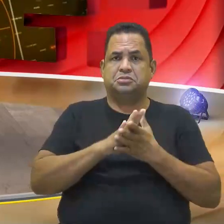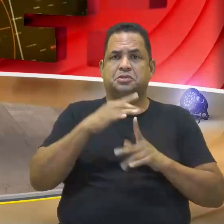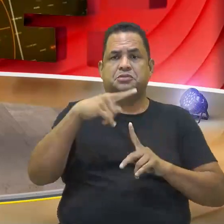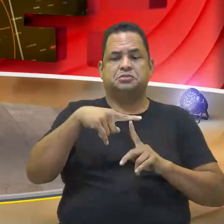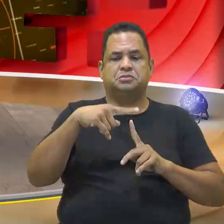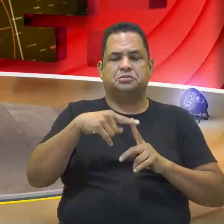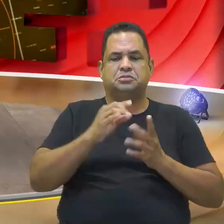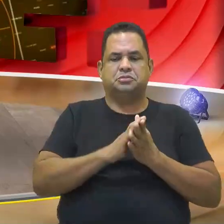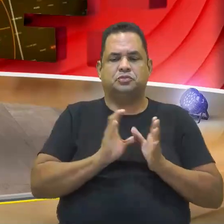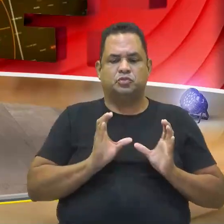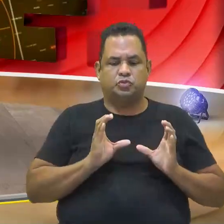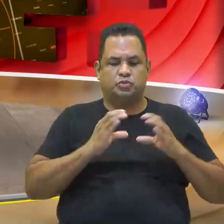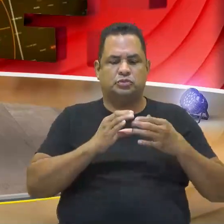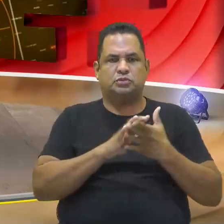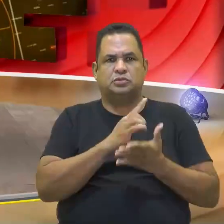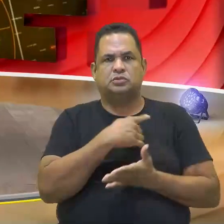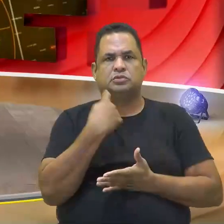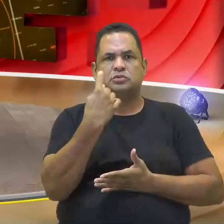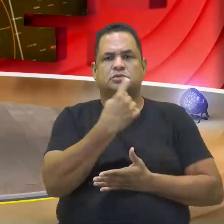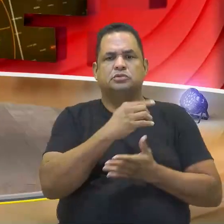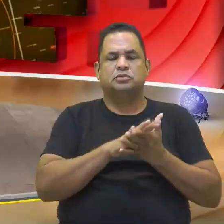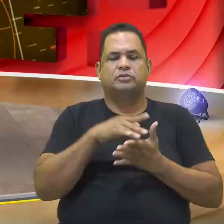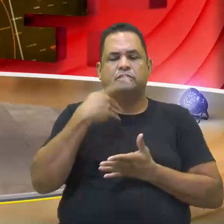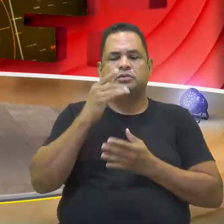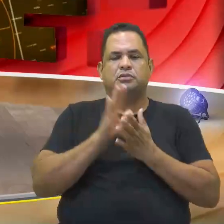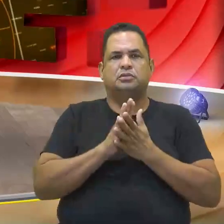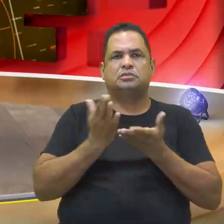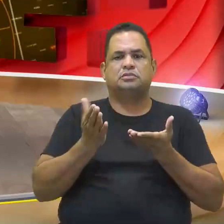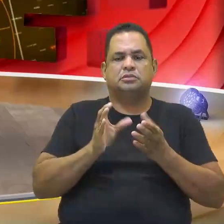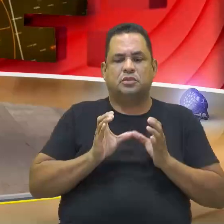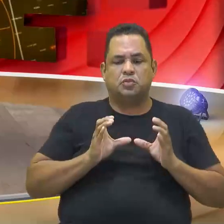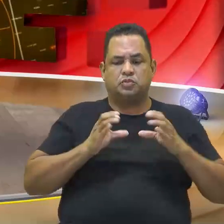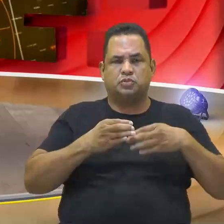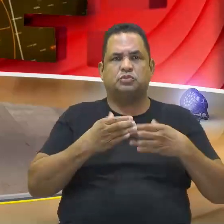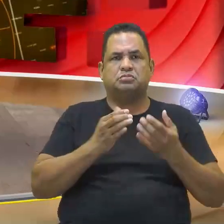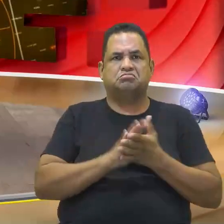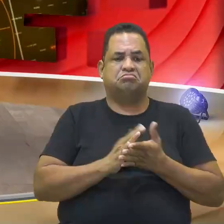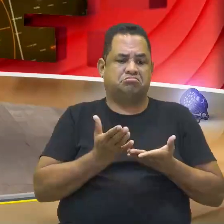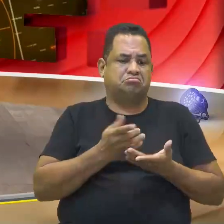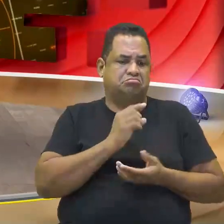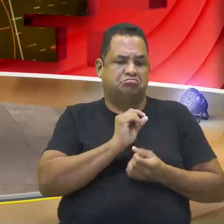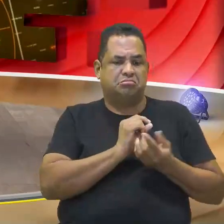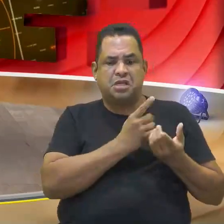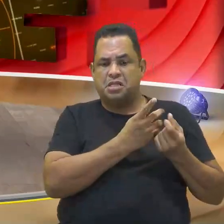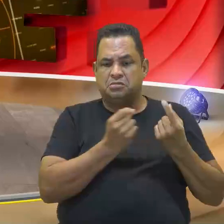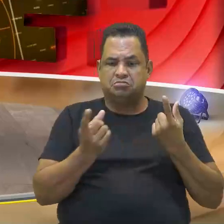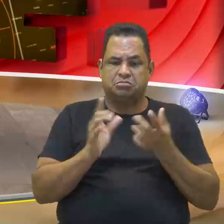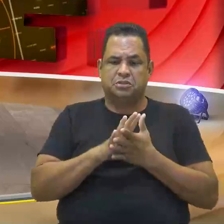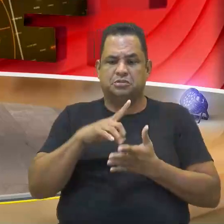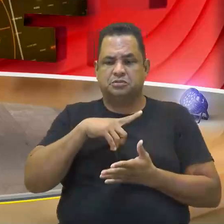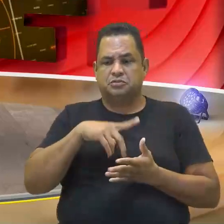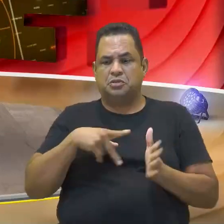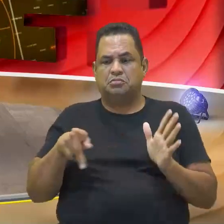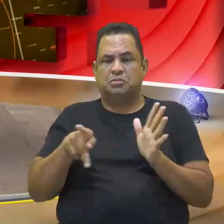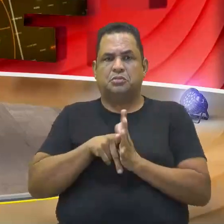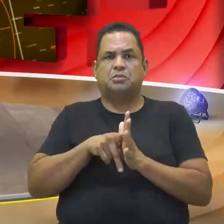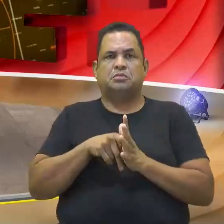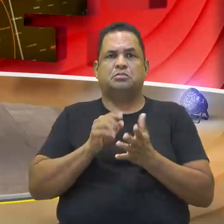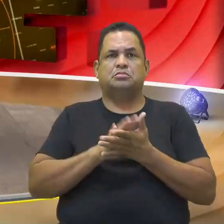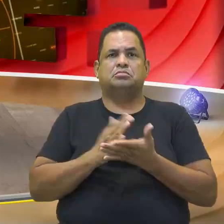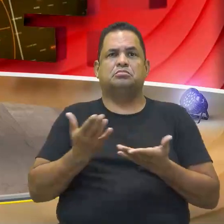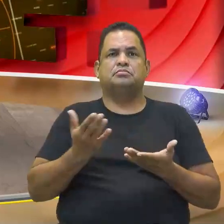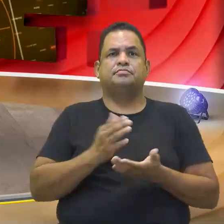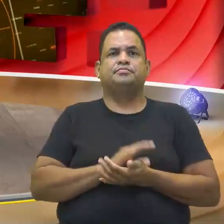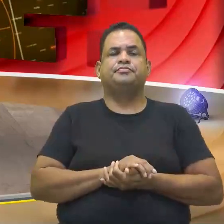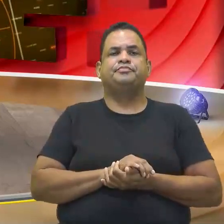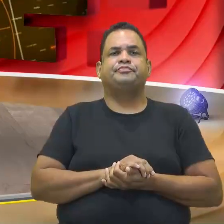conjunto que estamos falando. E cada pessoa desse conjunto, dessa banda, é um elemento, né? Então, com isso a gente vai aprendendo as definições. Fica mais fácil